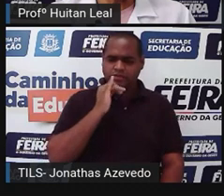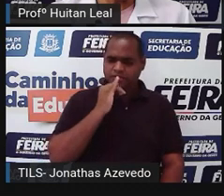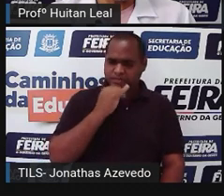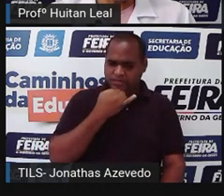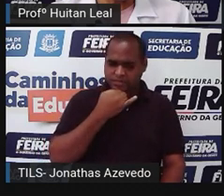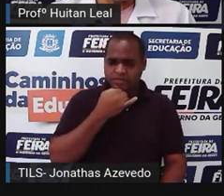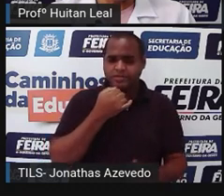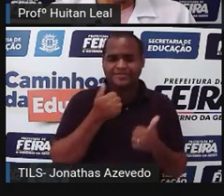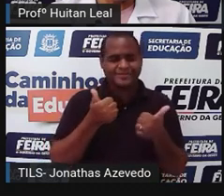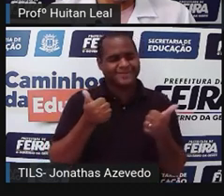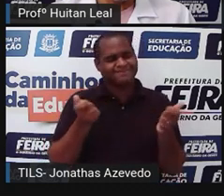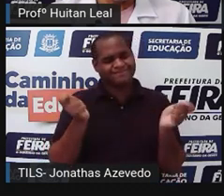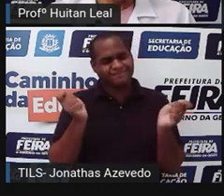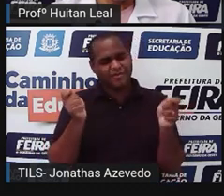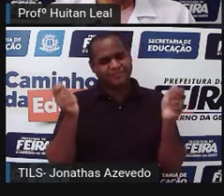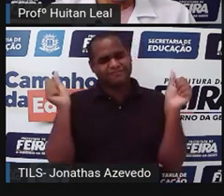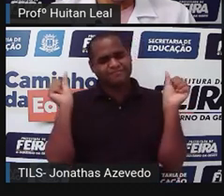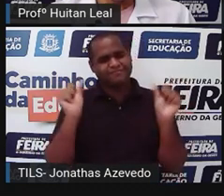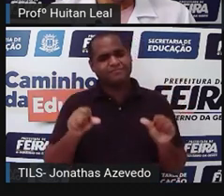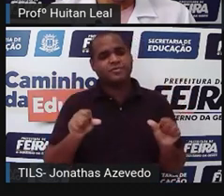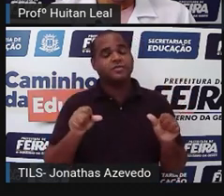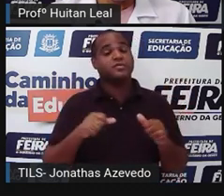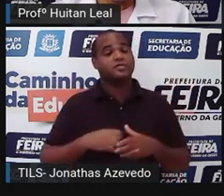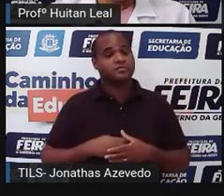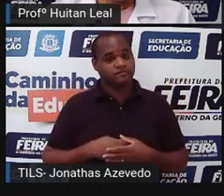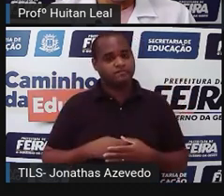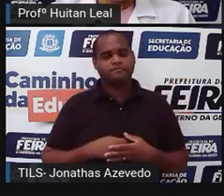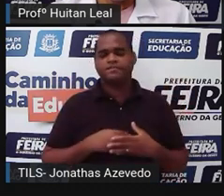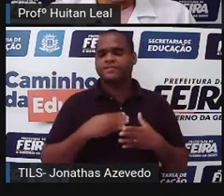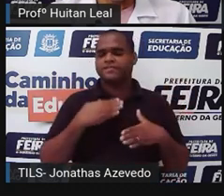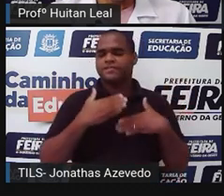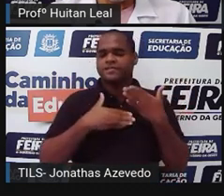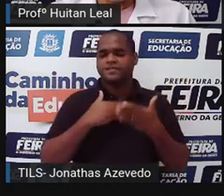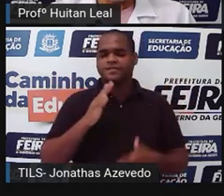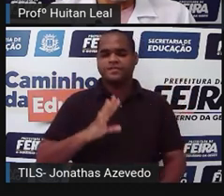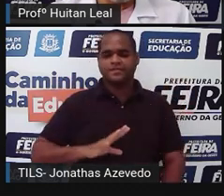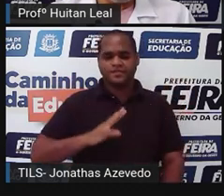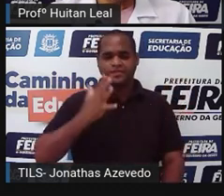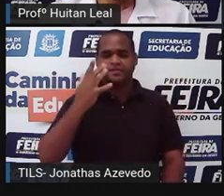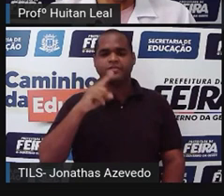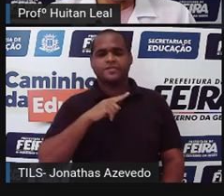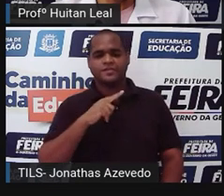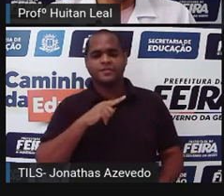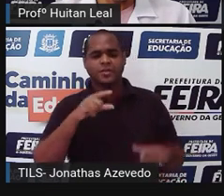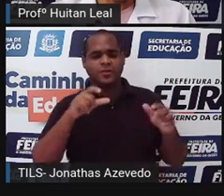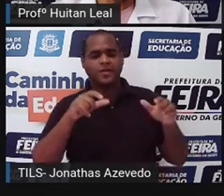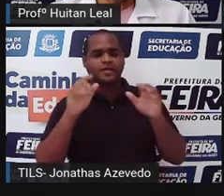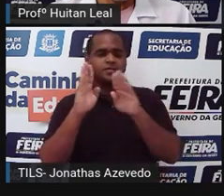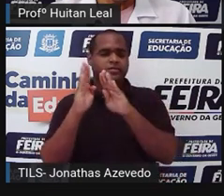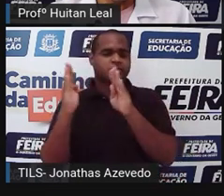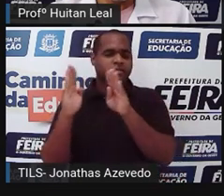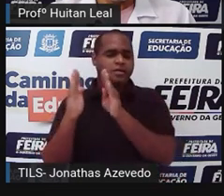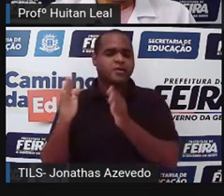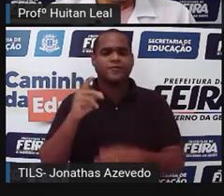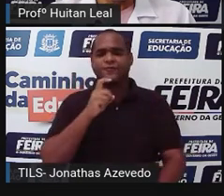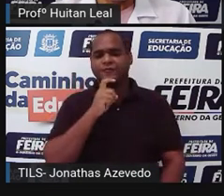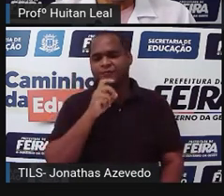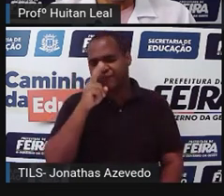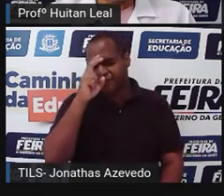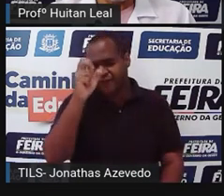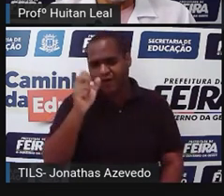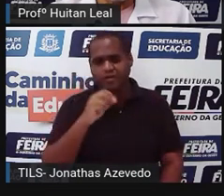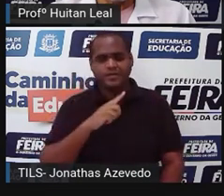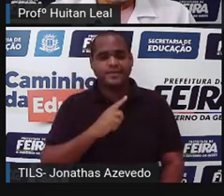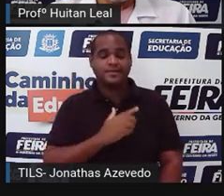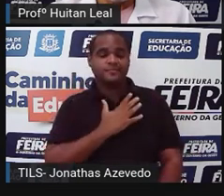tão desagradável. foi então que dentro daquele armário escuro e frio, seu coração se